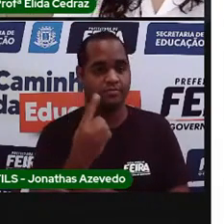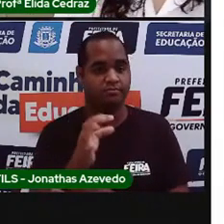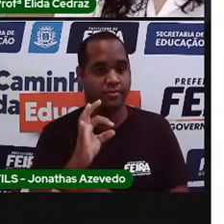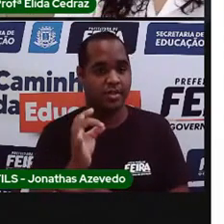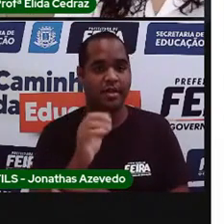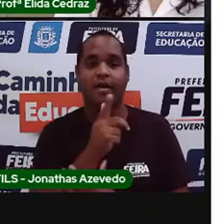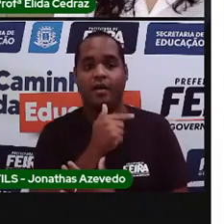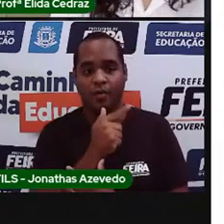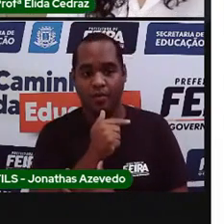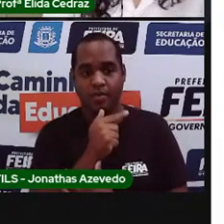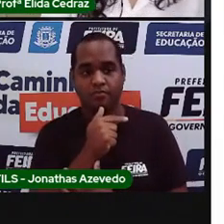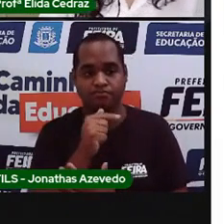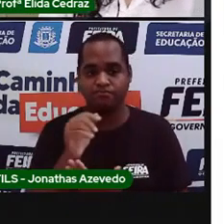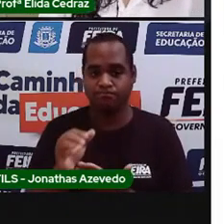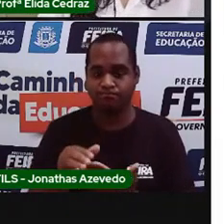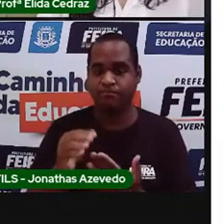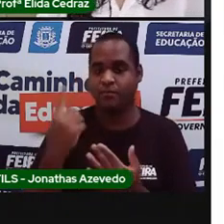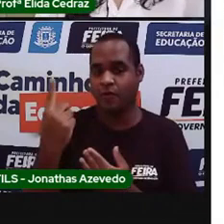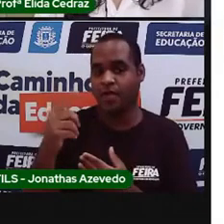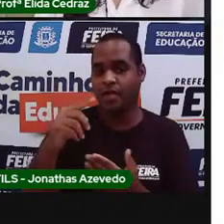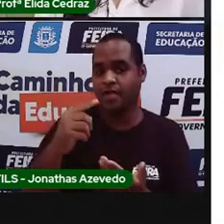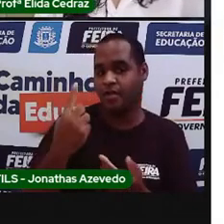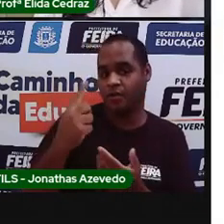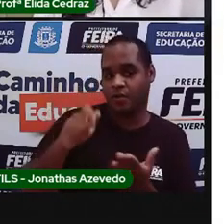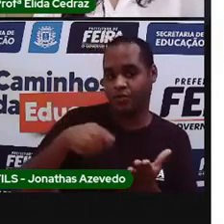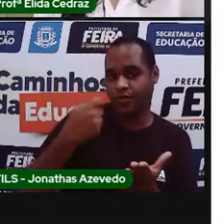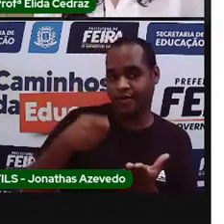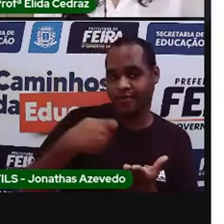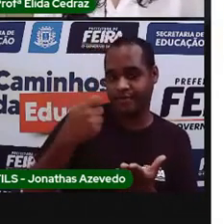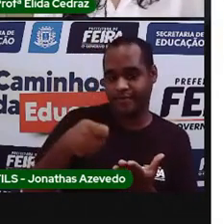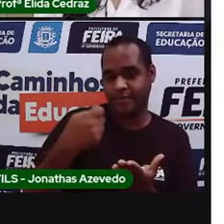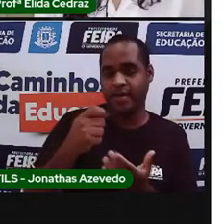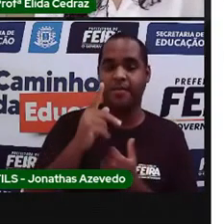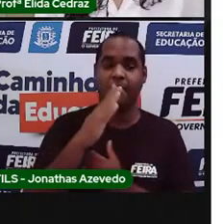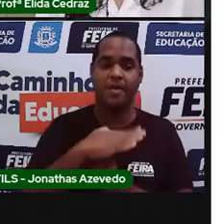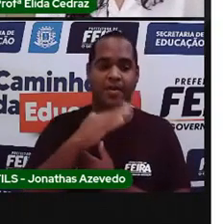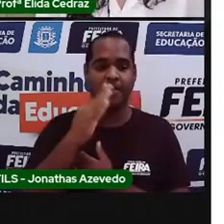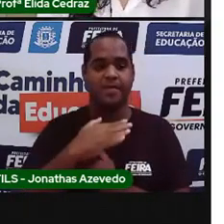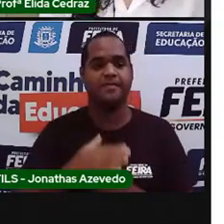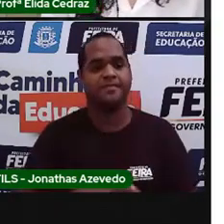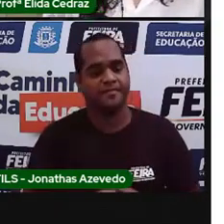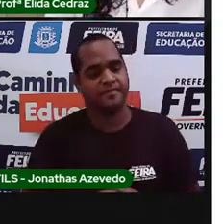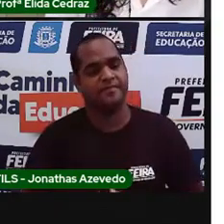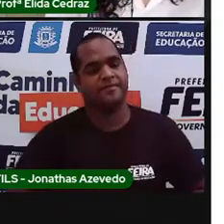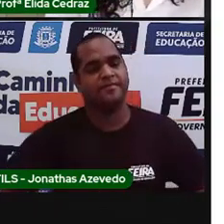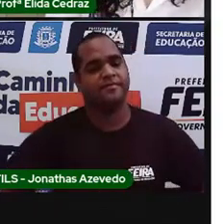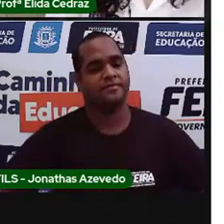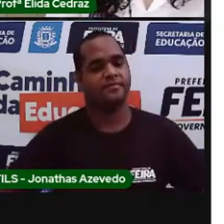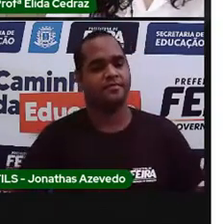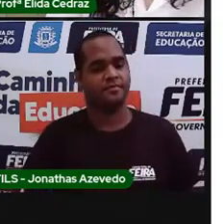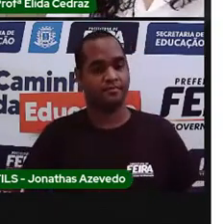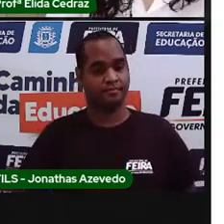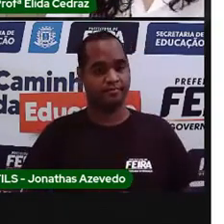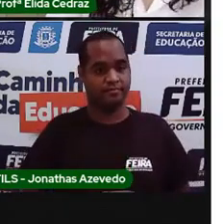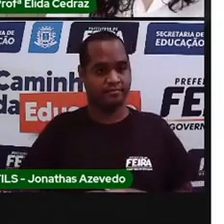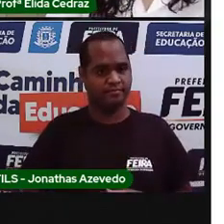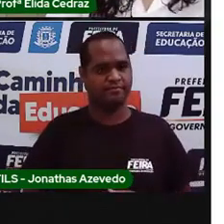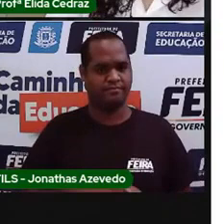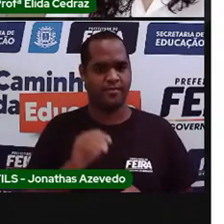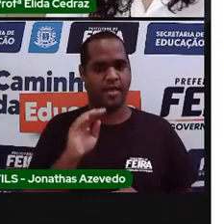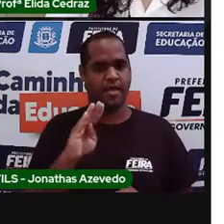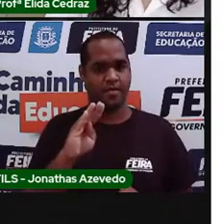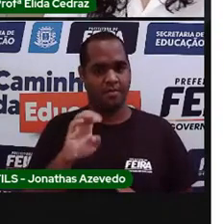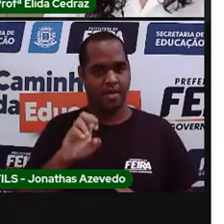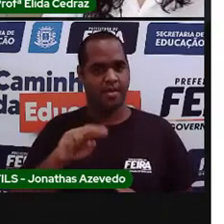de água e uma colher de pimenta. Para Bernardo